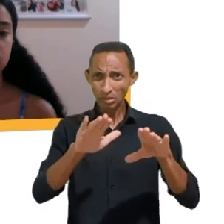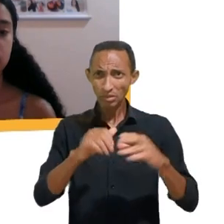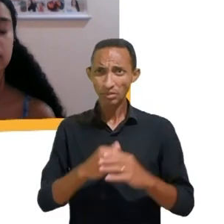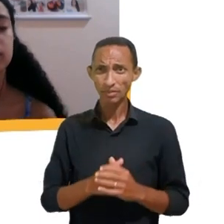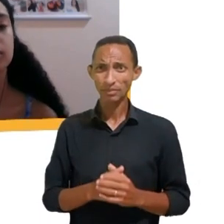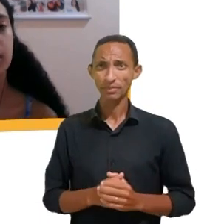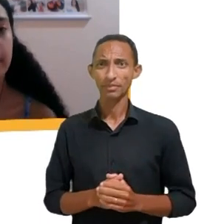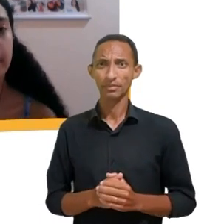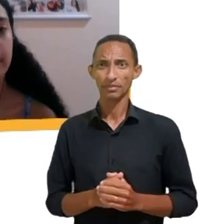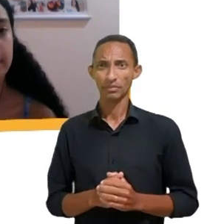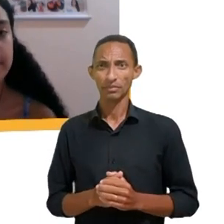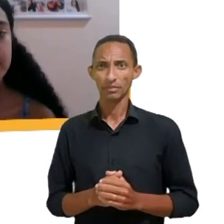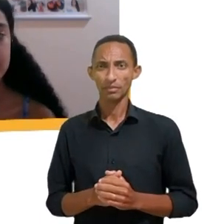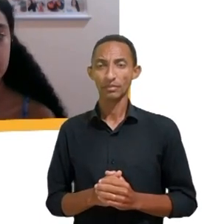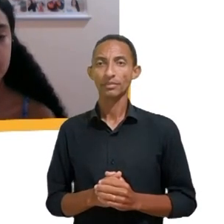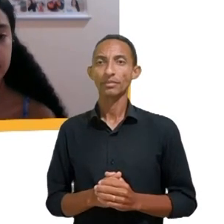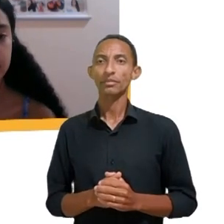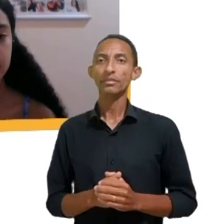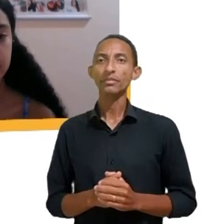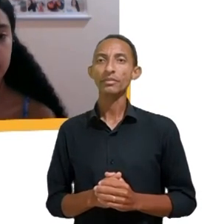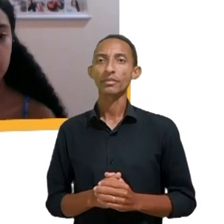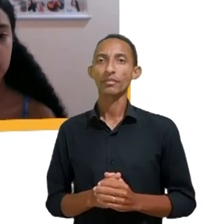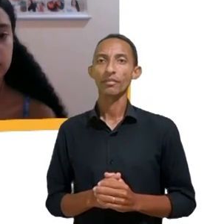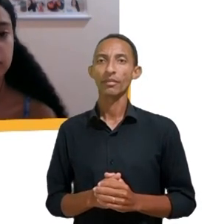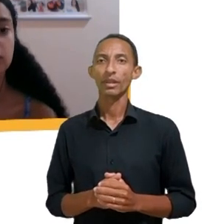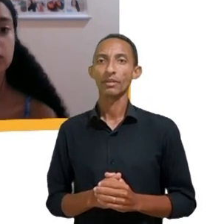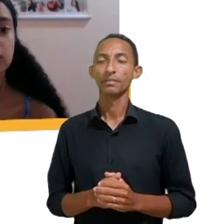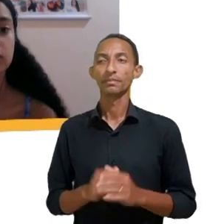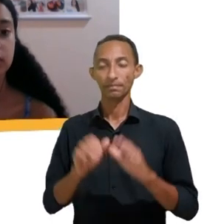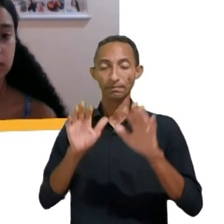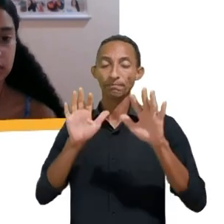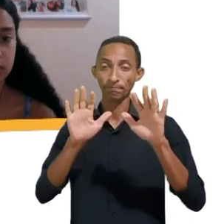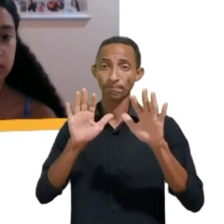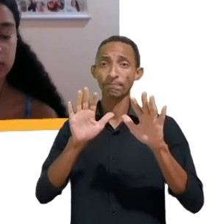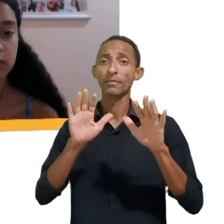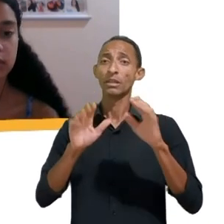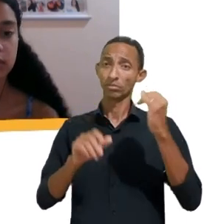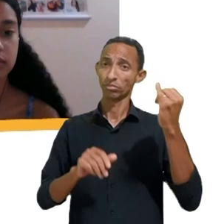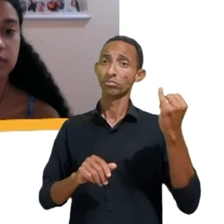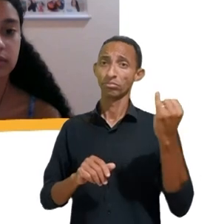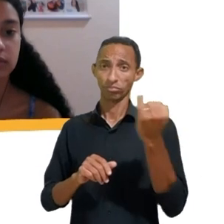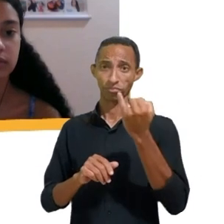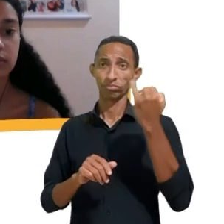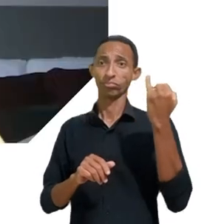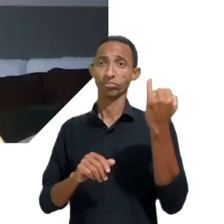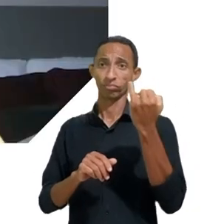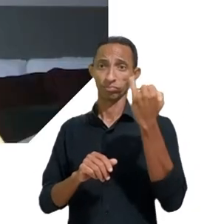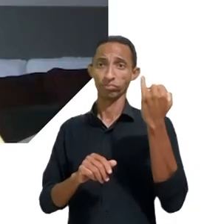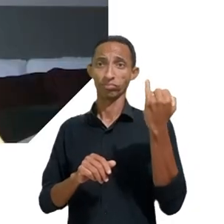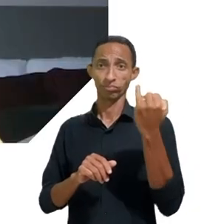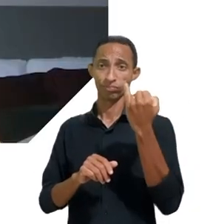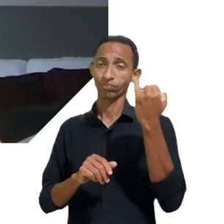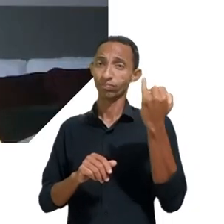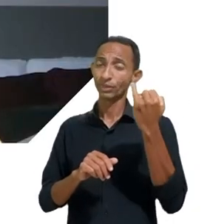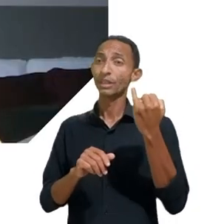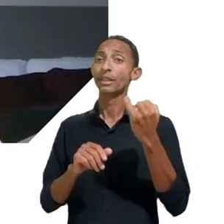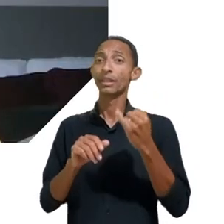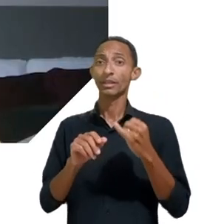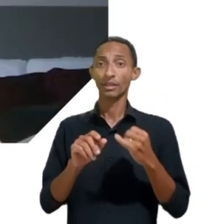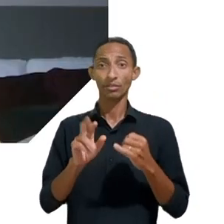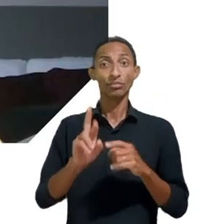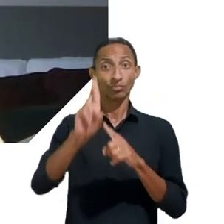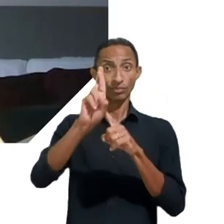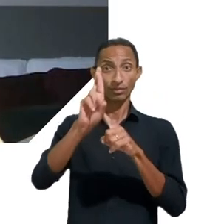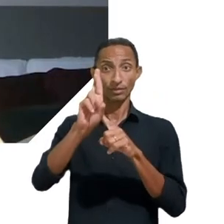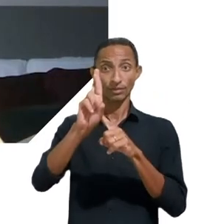Bom, é super importante a gente trazer essa questão dos pais, dos responsáveis, uma vez que quando a gente fala de